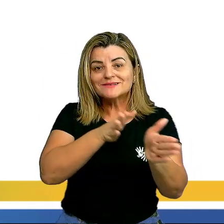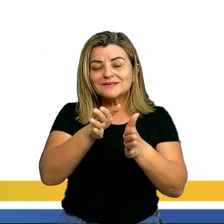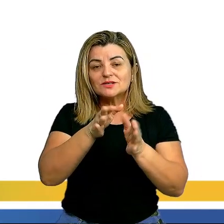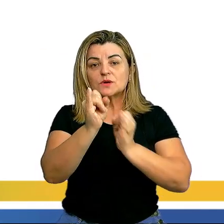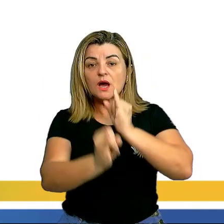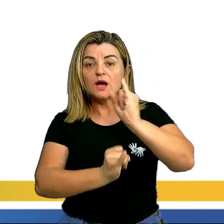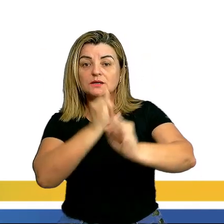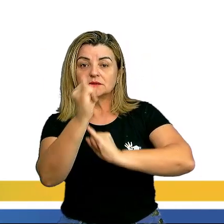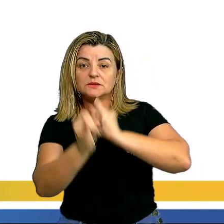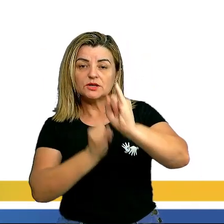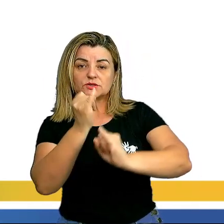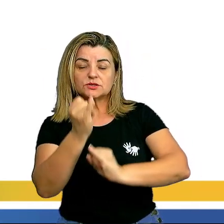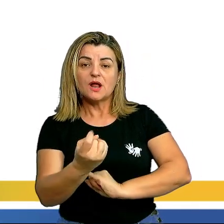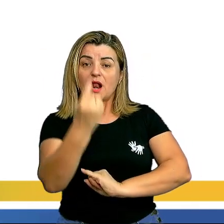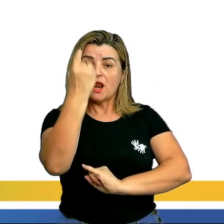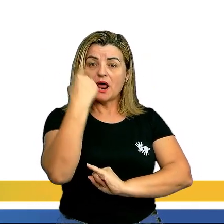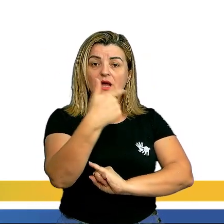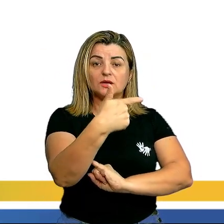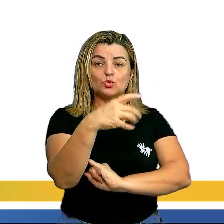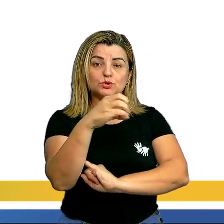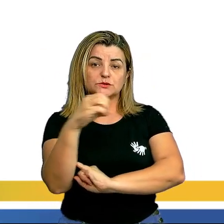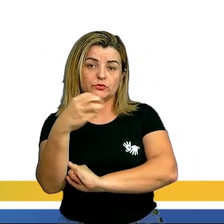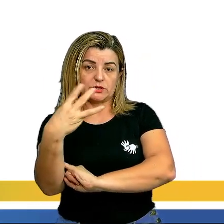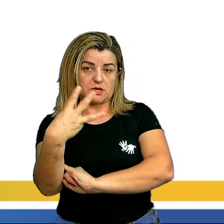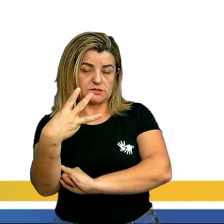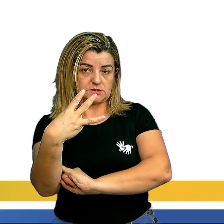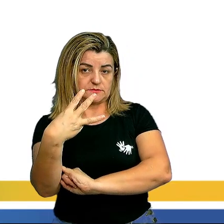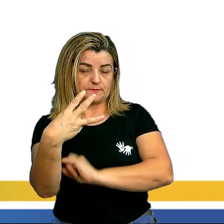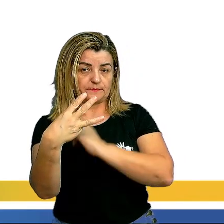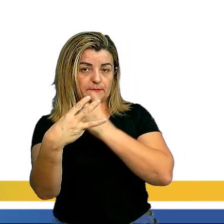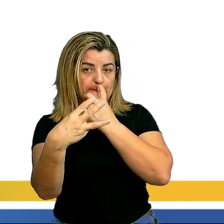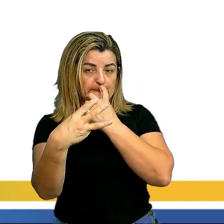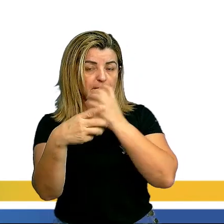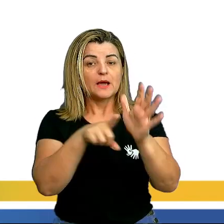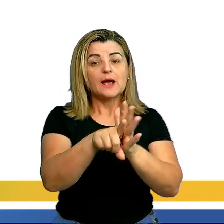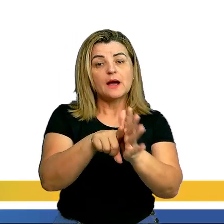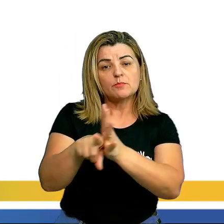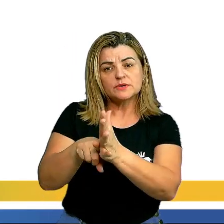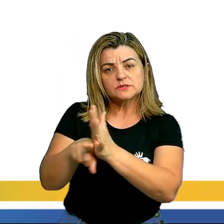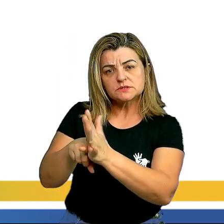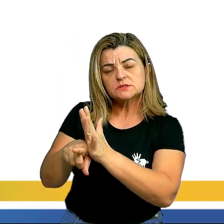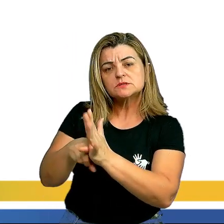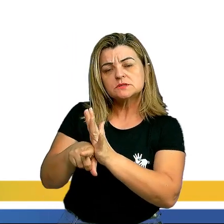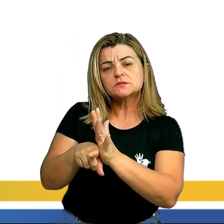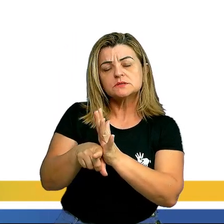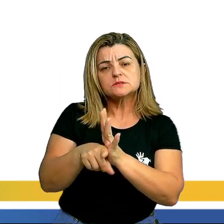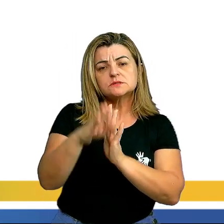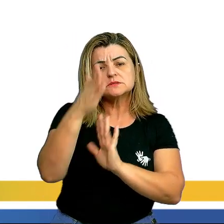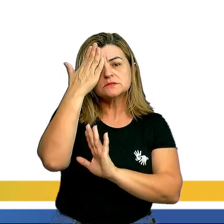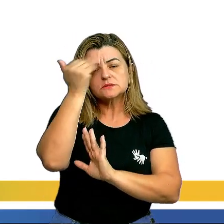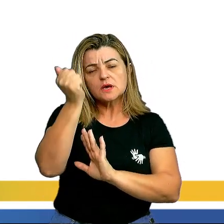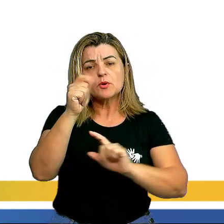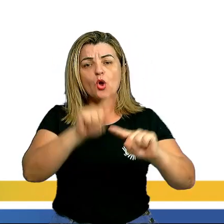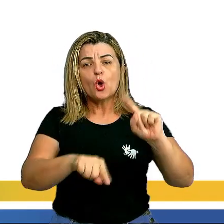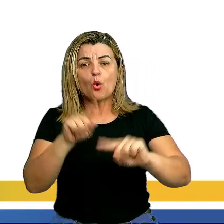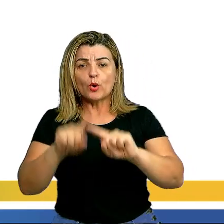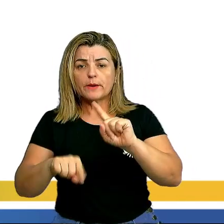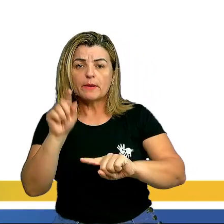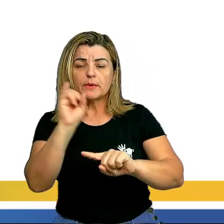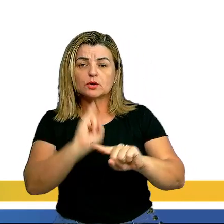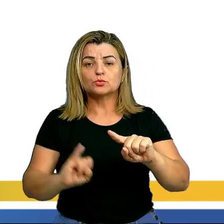internet em 2013. A pesquisa ainda considerou o equipamento